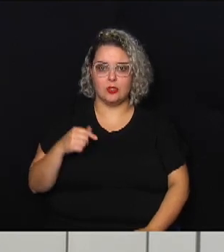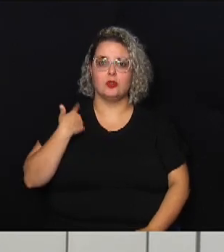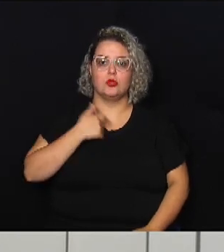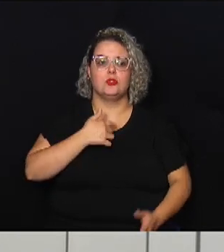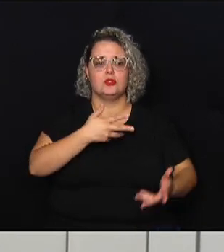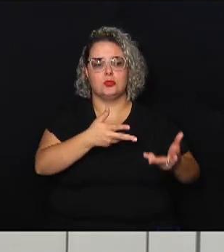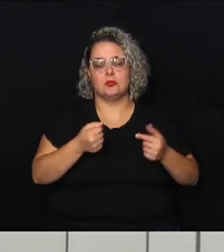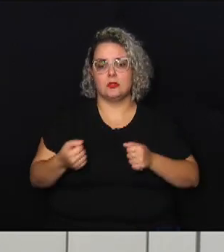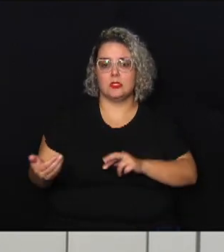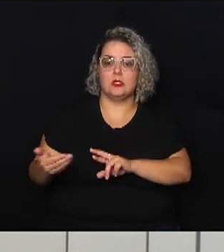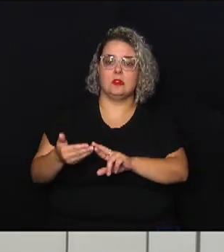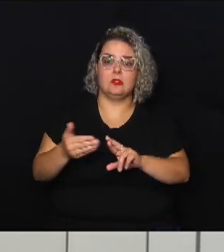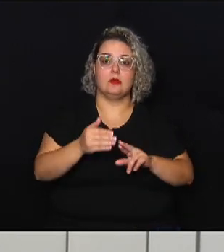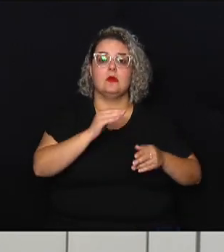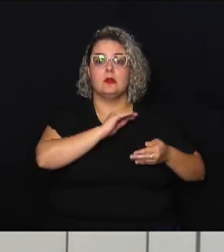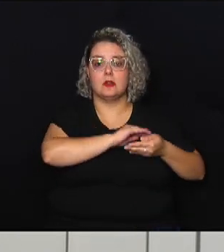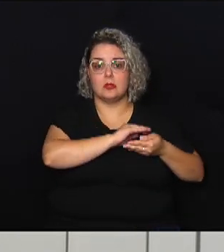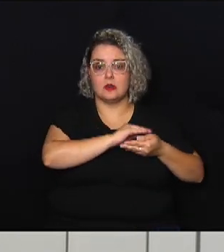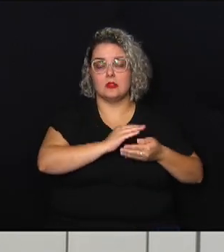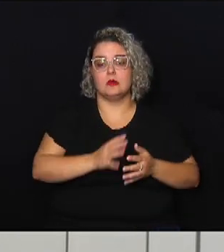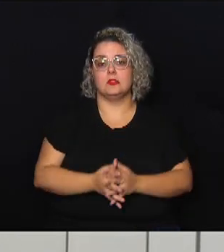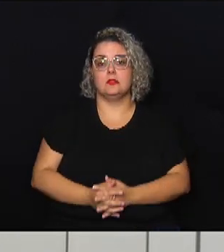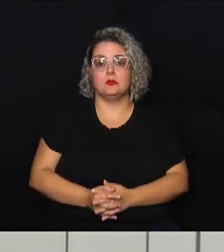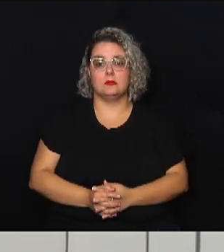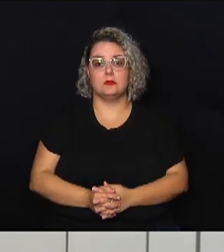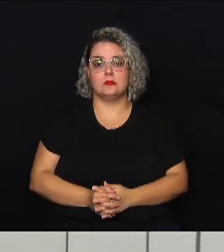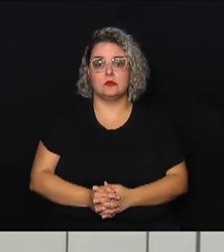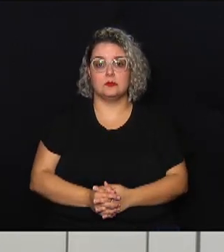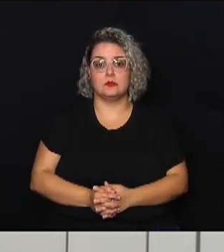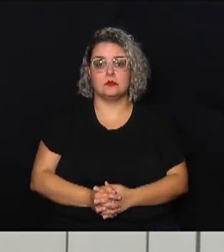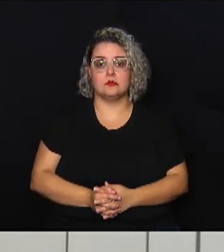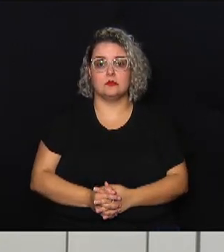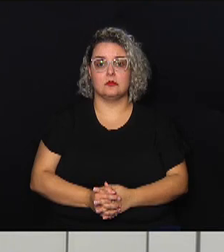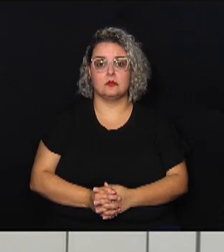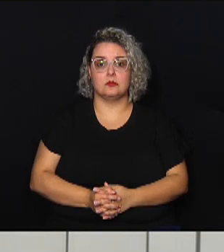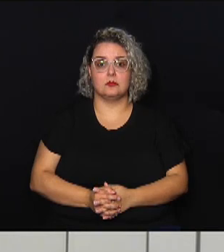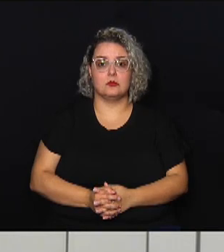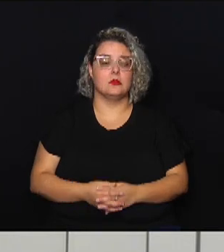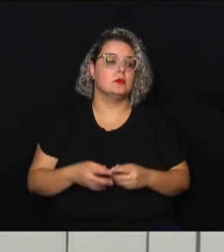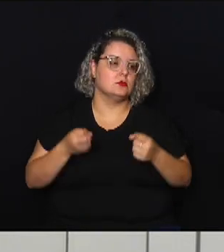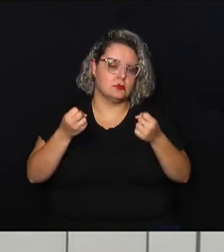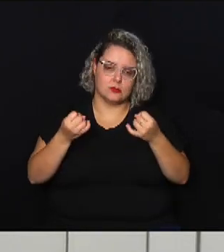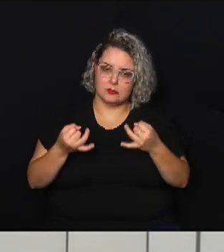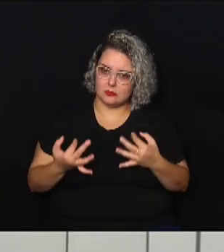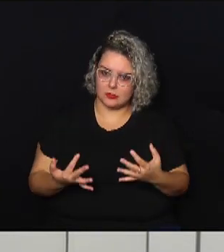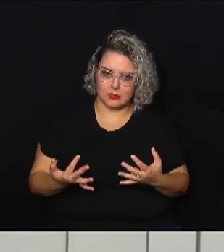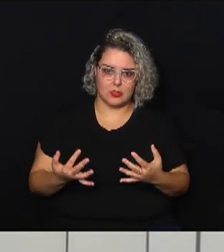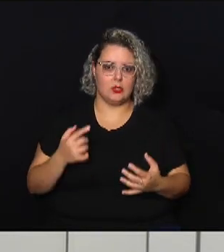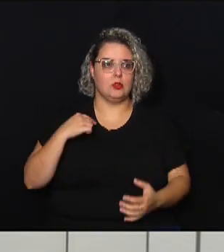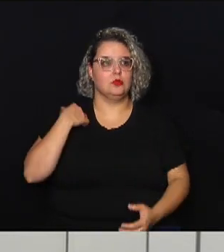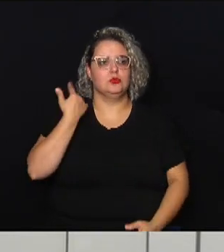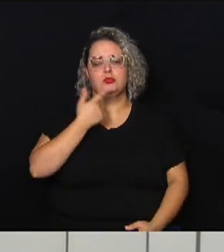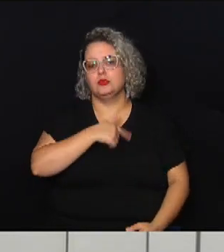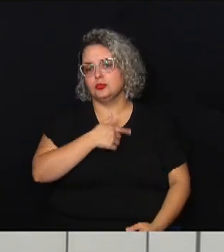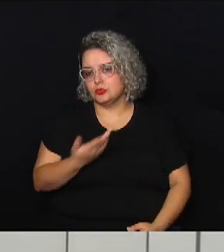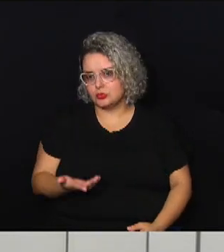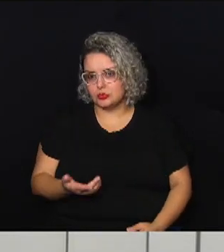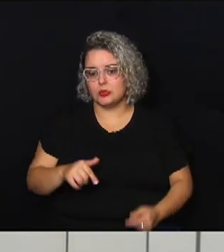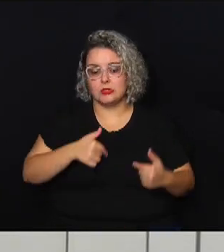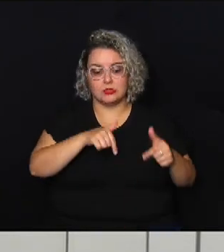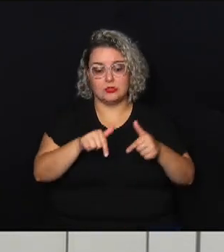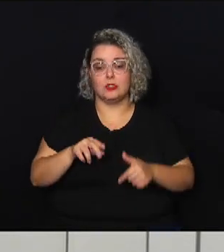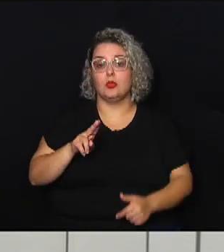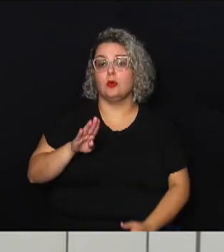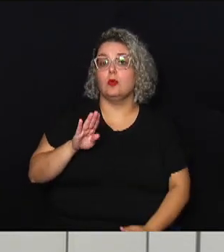também representantes da Defesa Civil eles nos nortearam nesse sentido olha nós estamos aqui trabalhando em